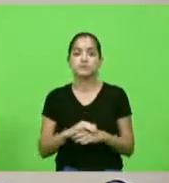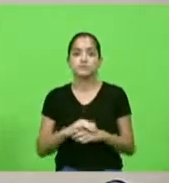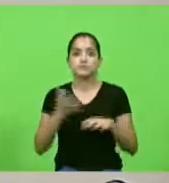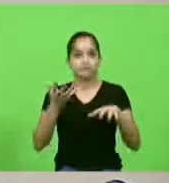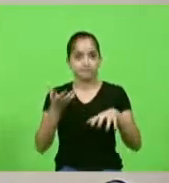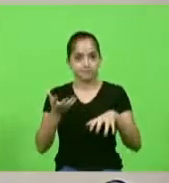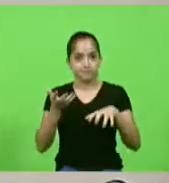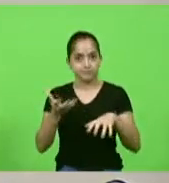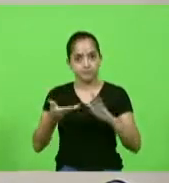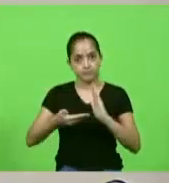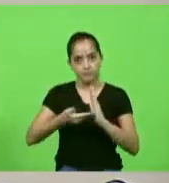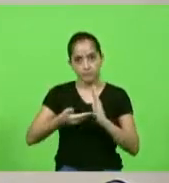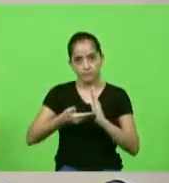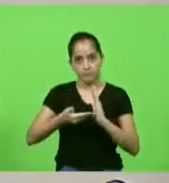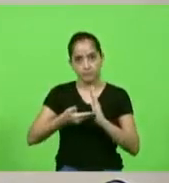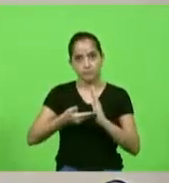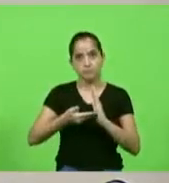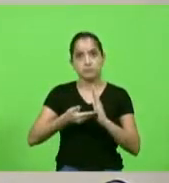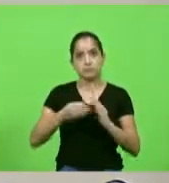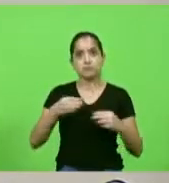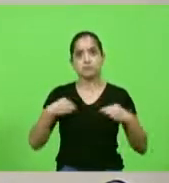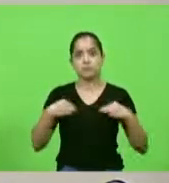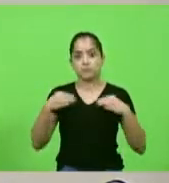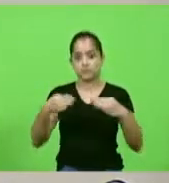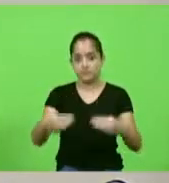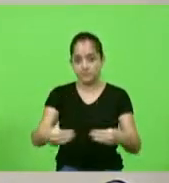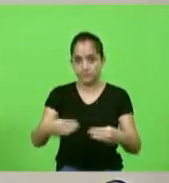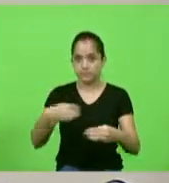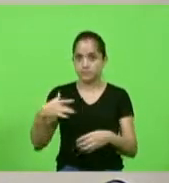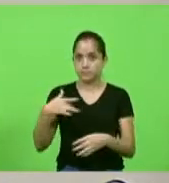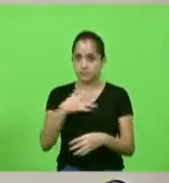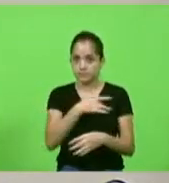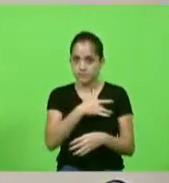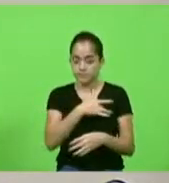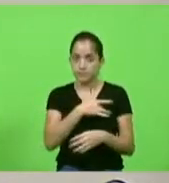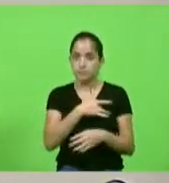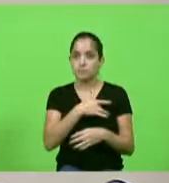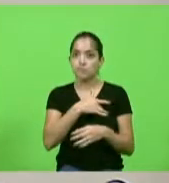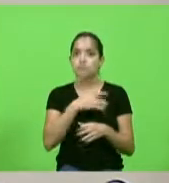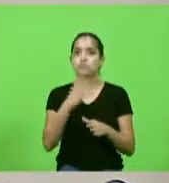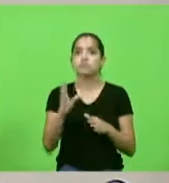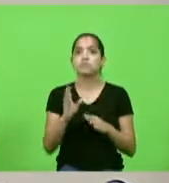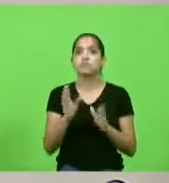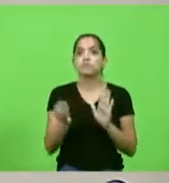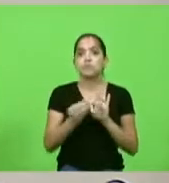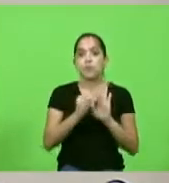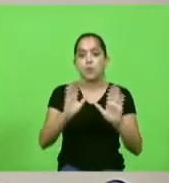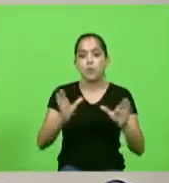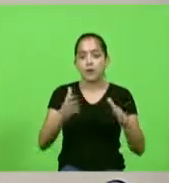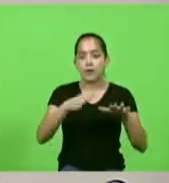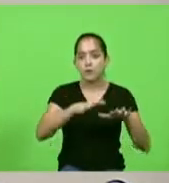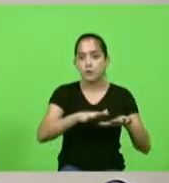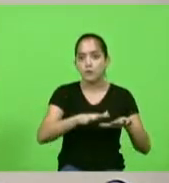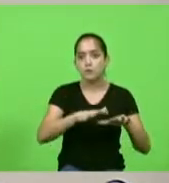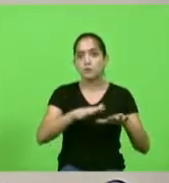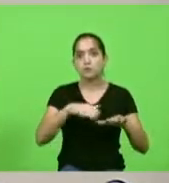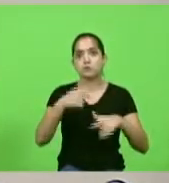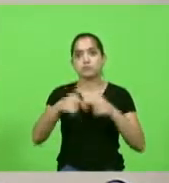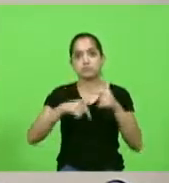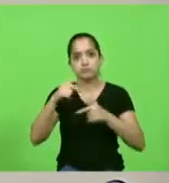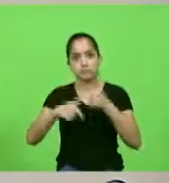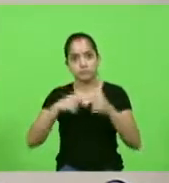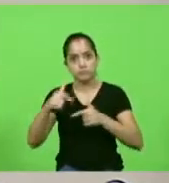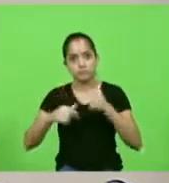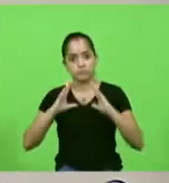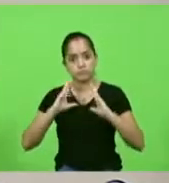e o Ministério da Saúde para que possibilitem a inclusão dos trabalhadores de asseio conservação